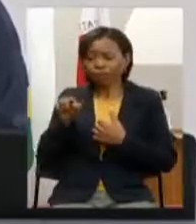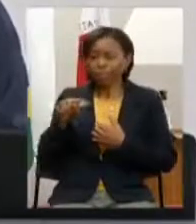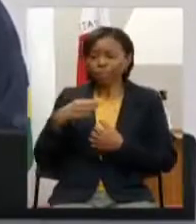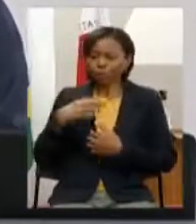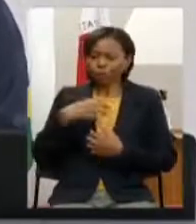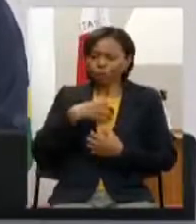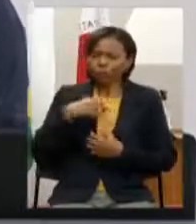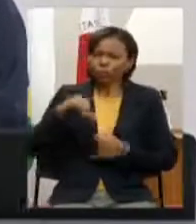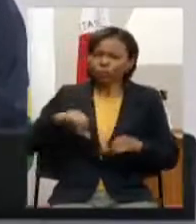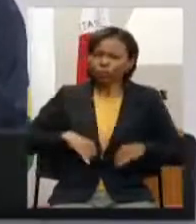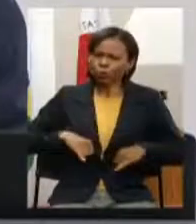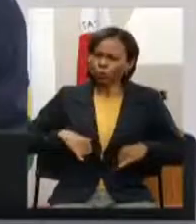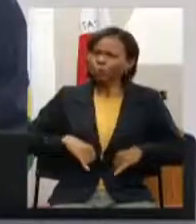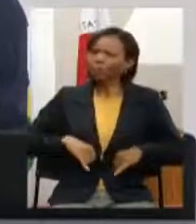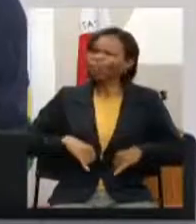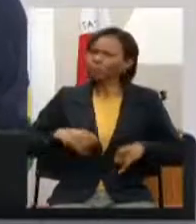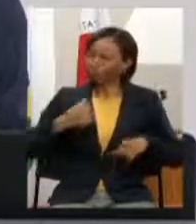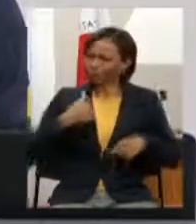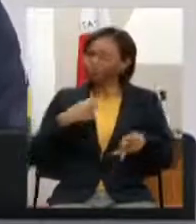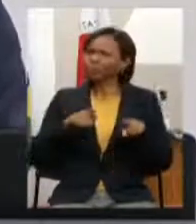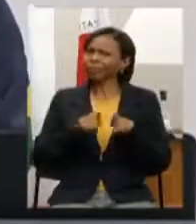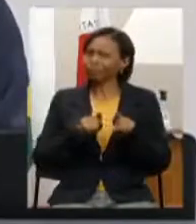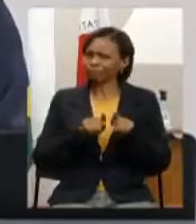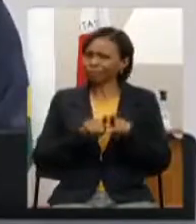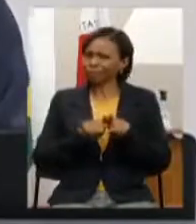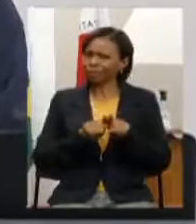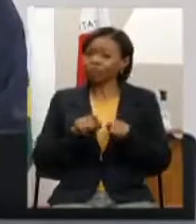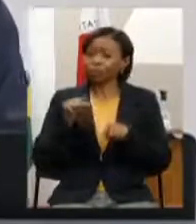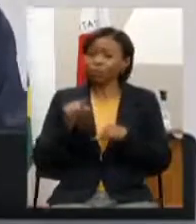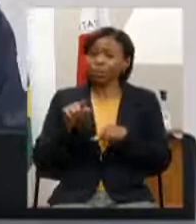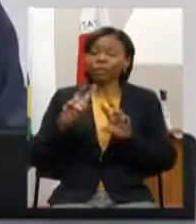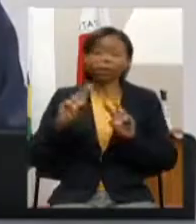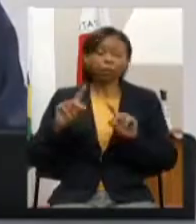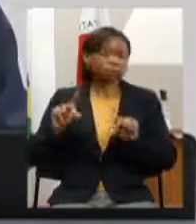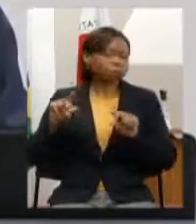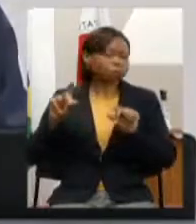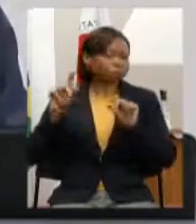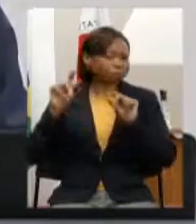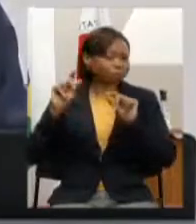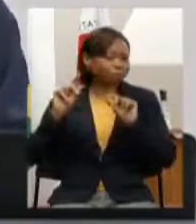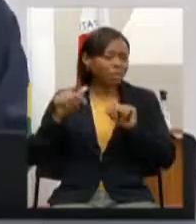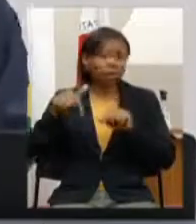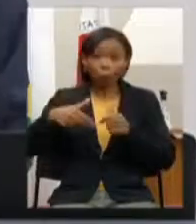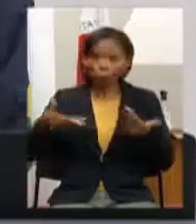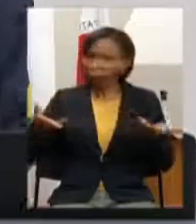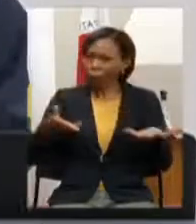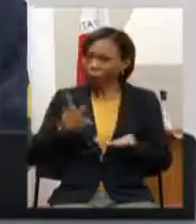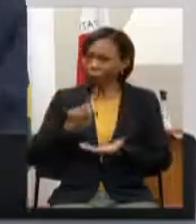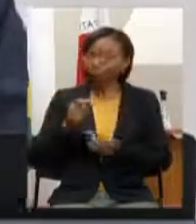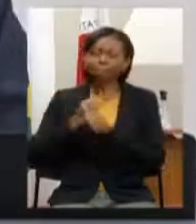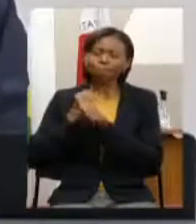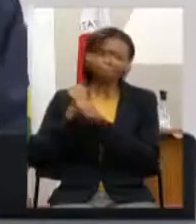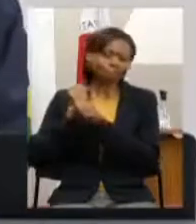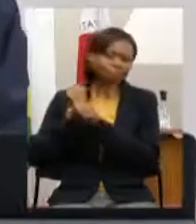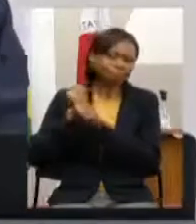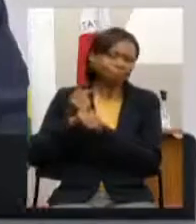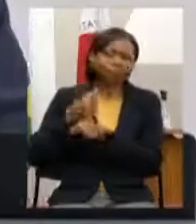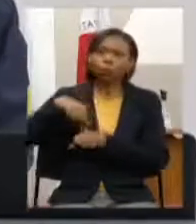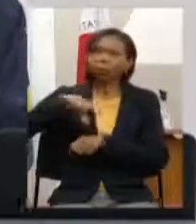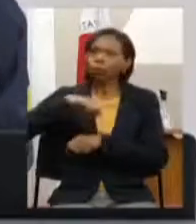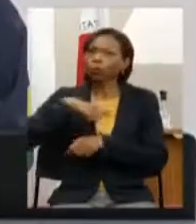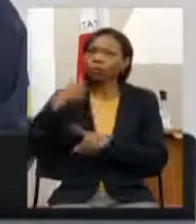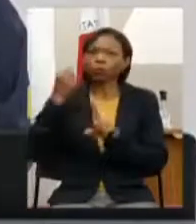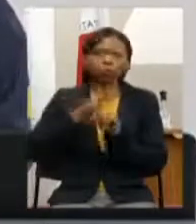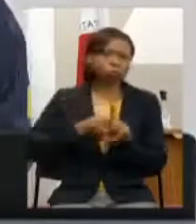sofrimento das éfas que não é de hoje diga-se de passagem você sabe disso você sabe quantas vezes nós fomos em governo brigar e paga e não